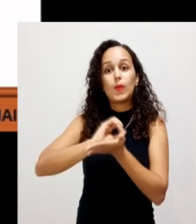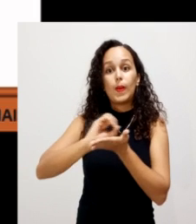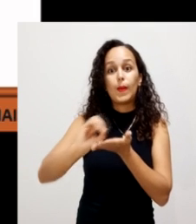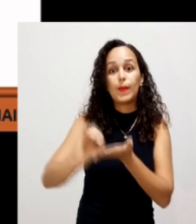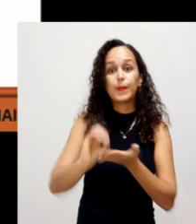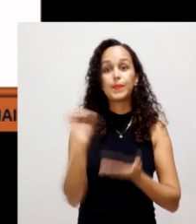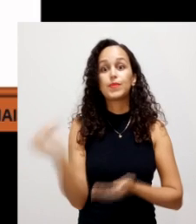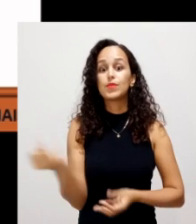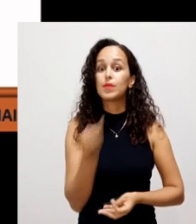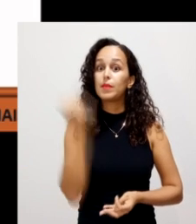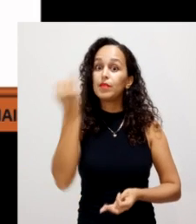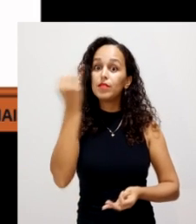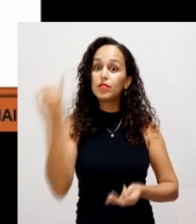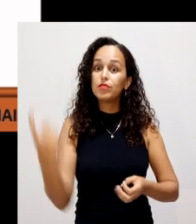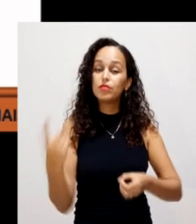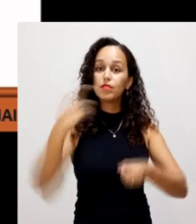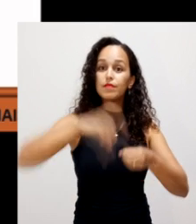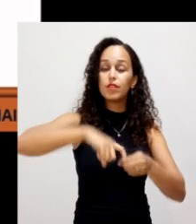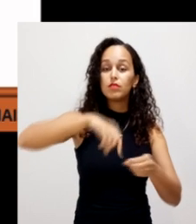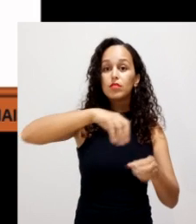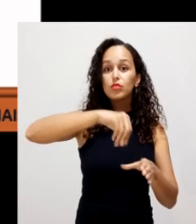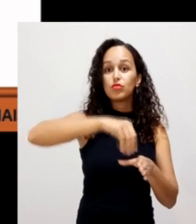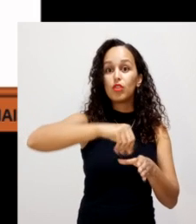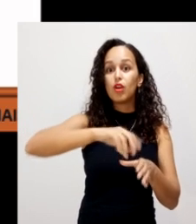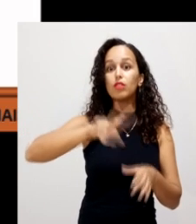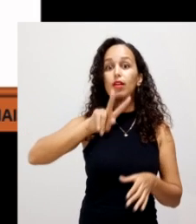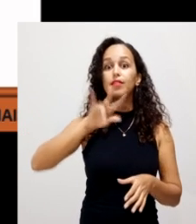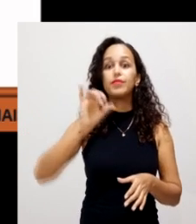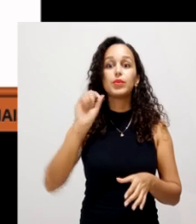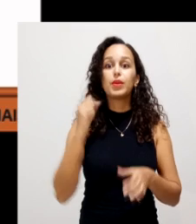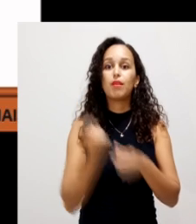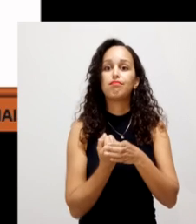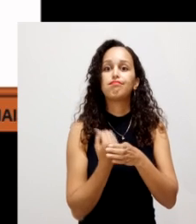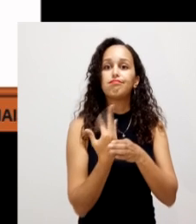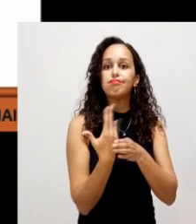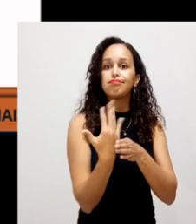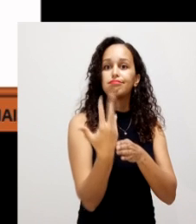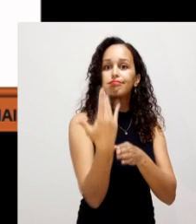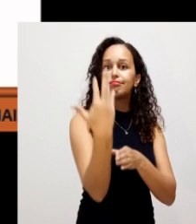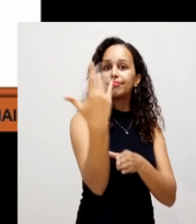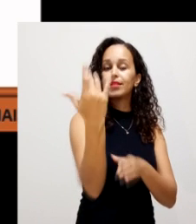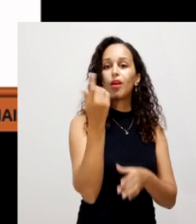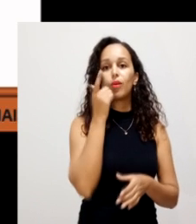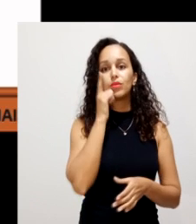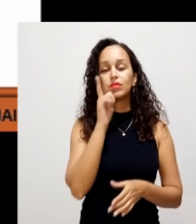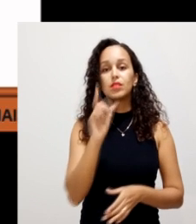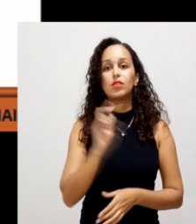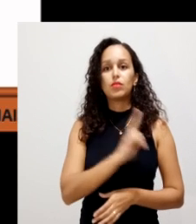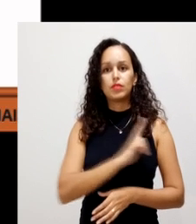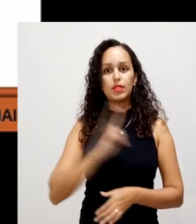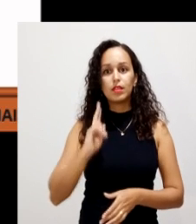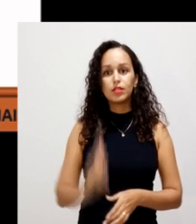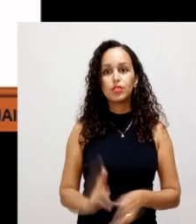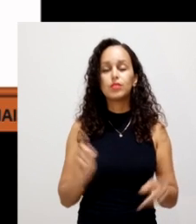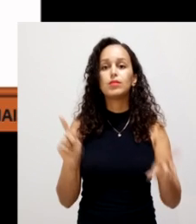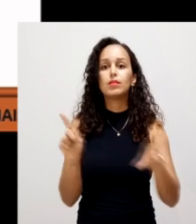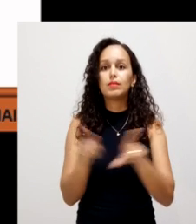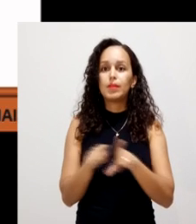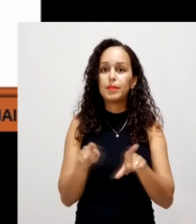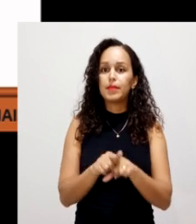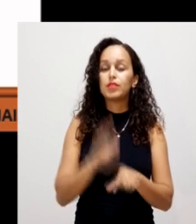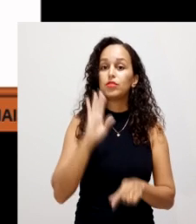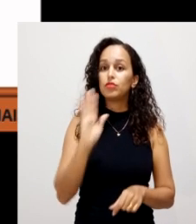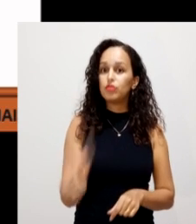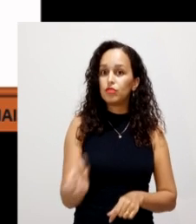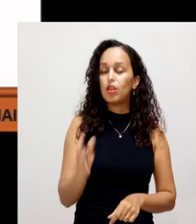retornados ao solo para a contribuição na fertilidade. Na China, a mesma questão. Eles já utilizavam